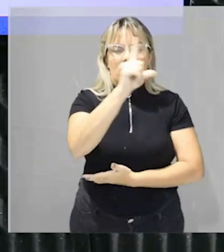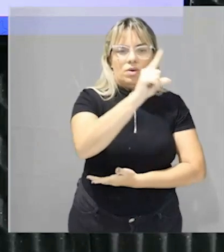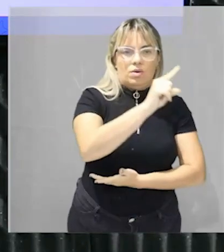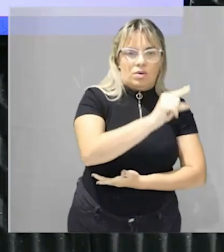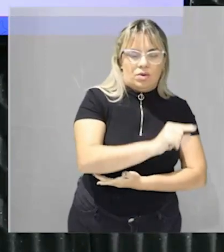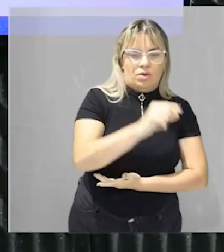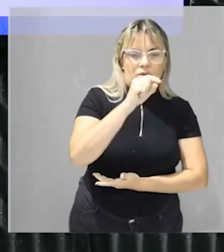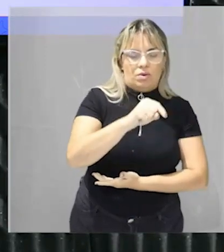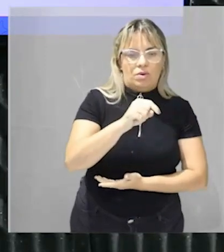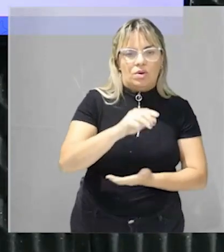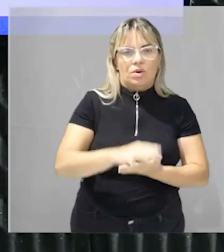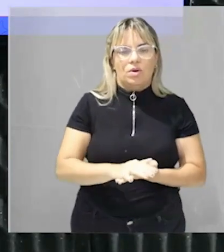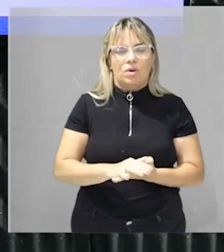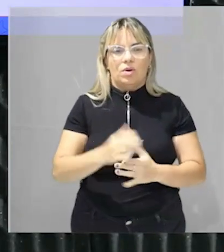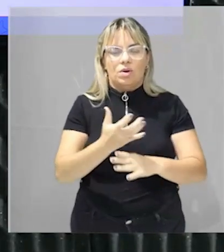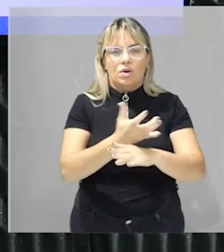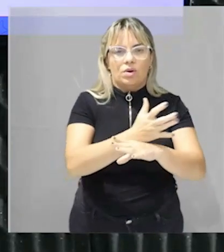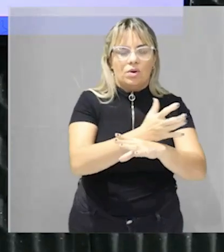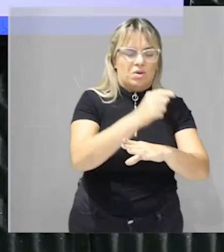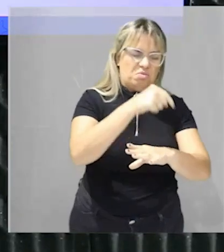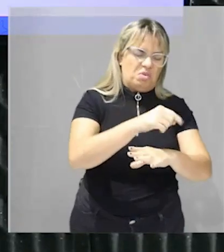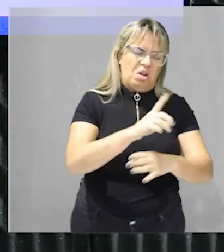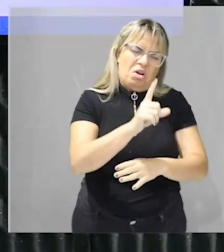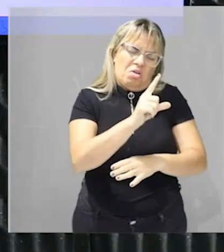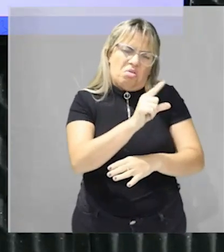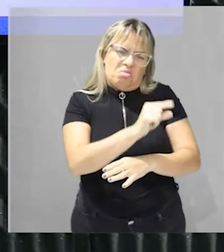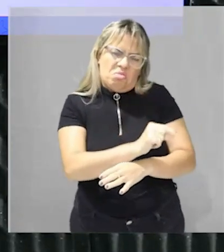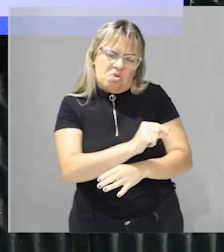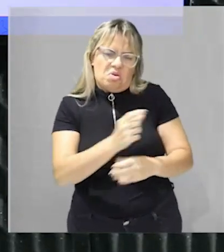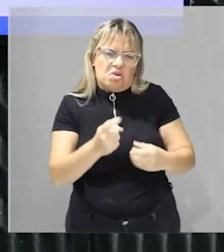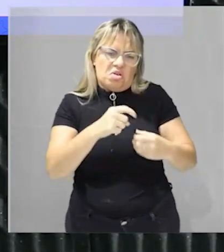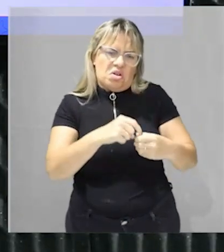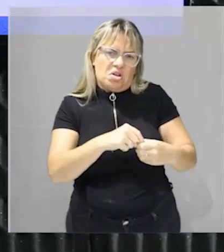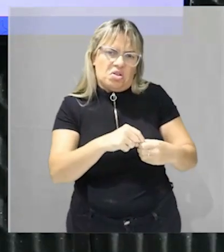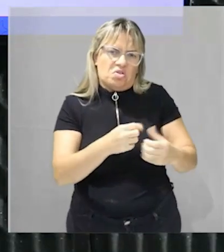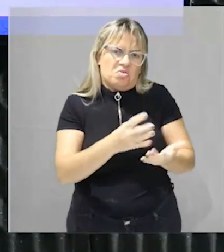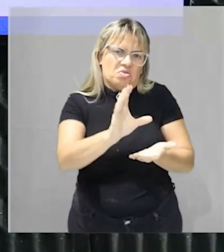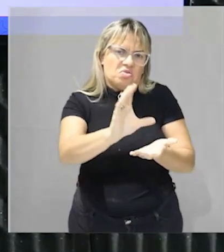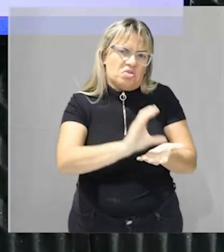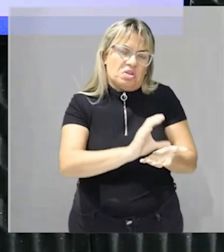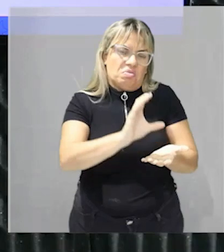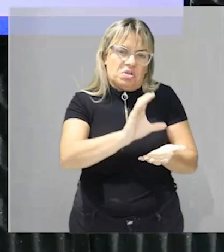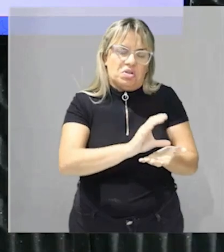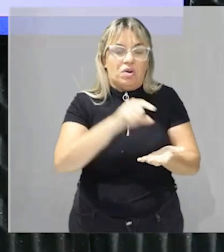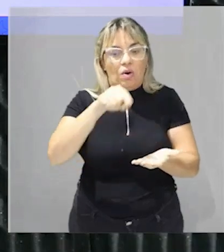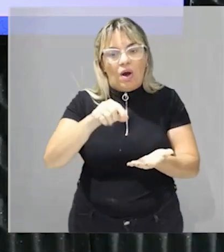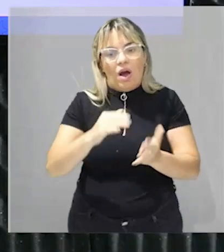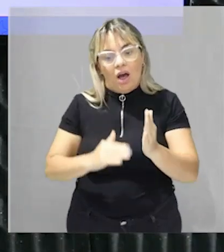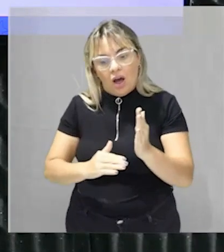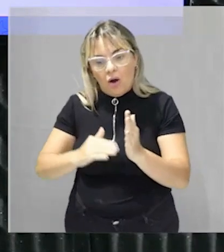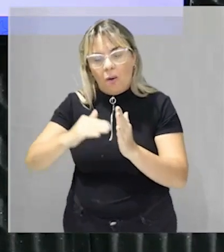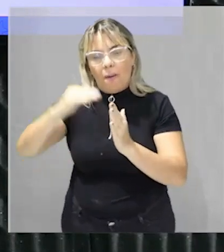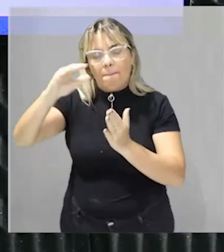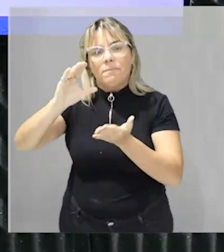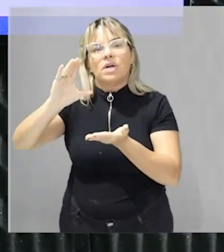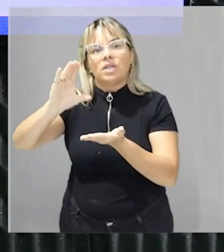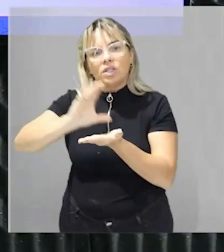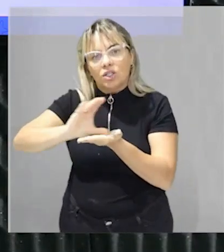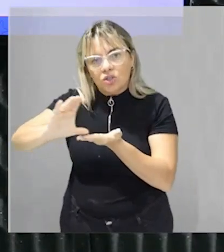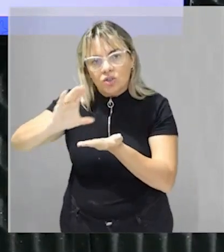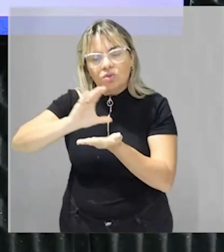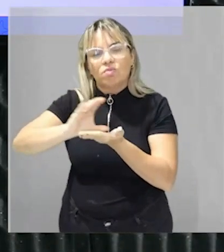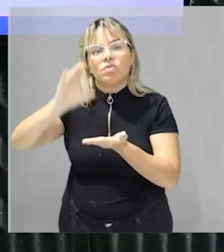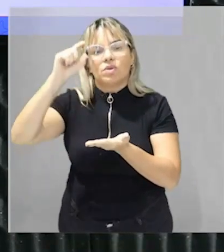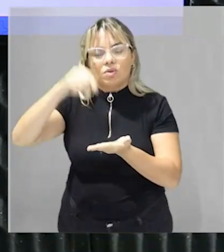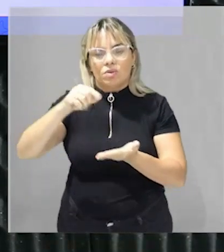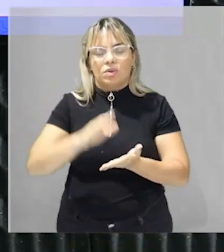a opção de produção para aqueles que vão te dar o maior retorno então presta bem atenção você começa a perceber que uma das consequências vai